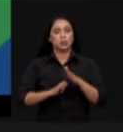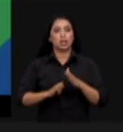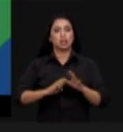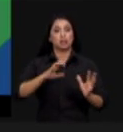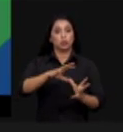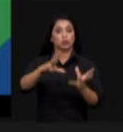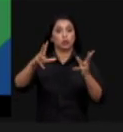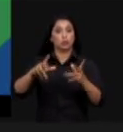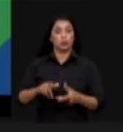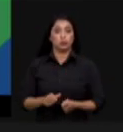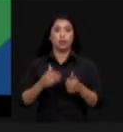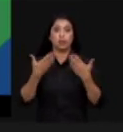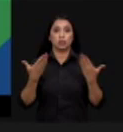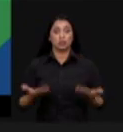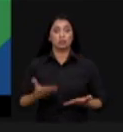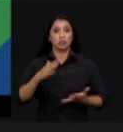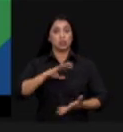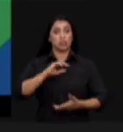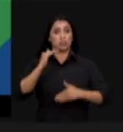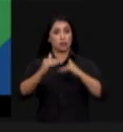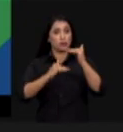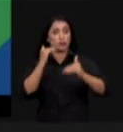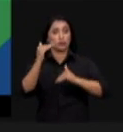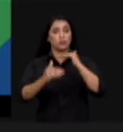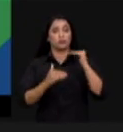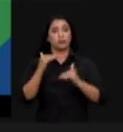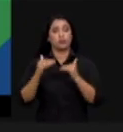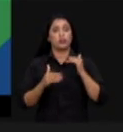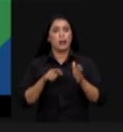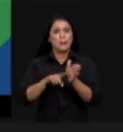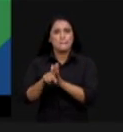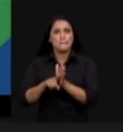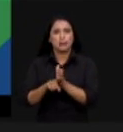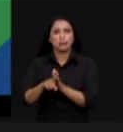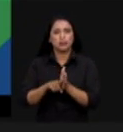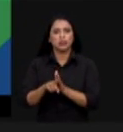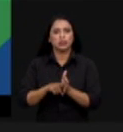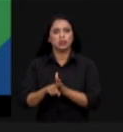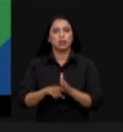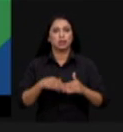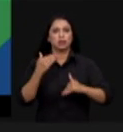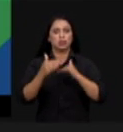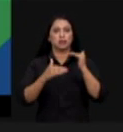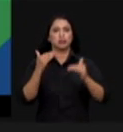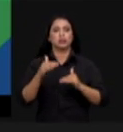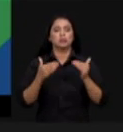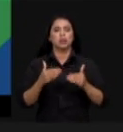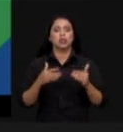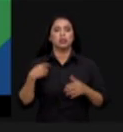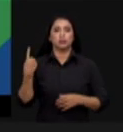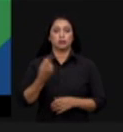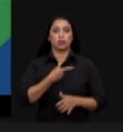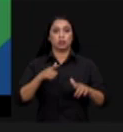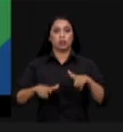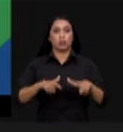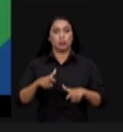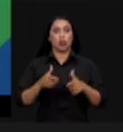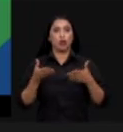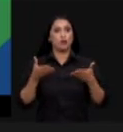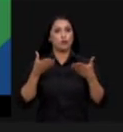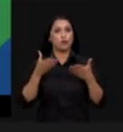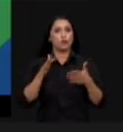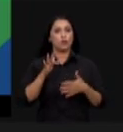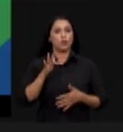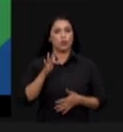desenvolvemos iniciativas voltadas à pesquisa e ao aprimoramento do desempenho ambiental das nossas atividades O Fórum